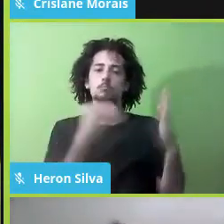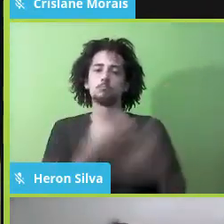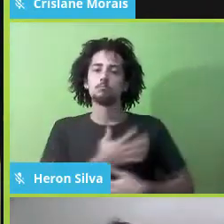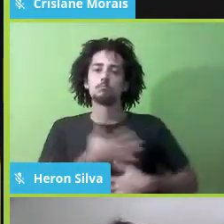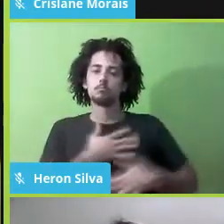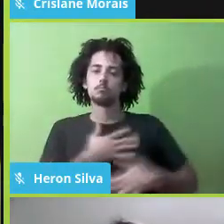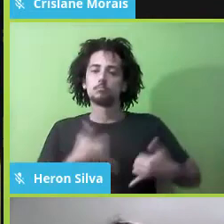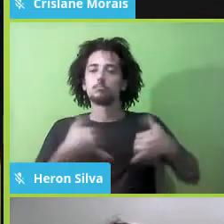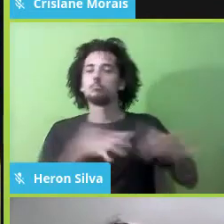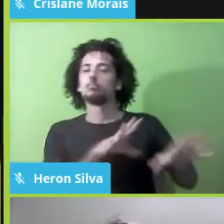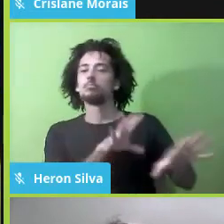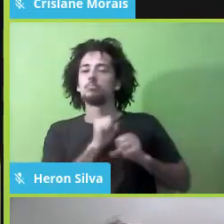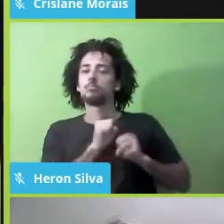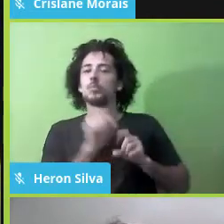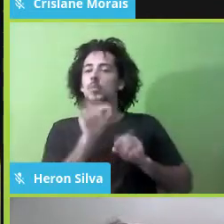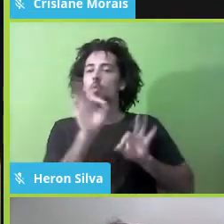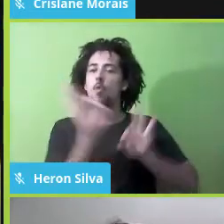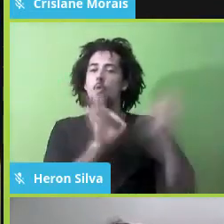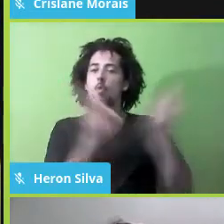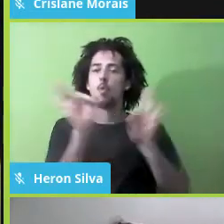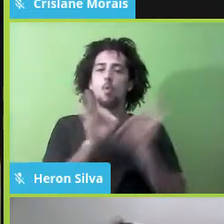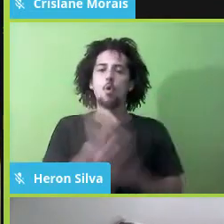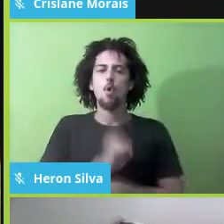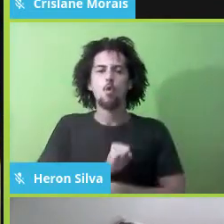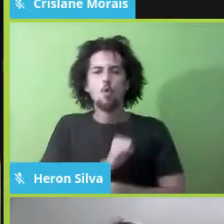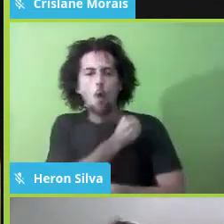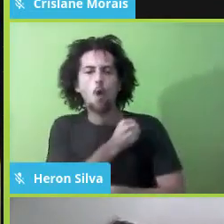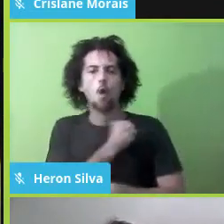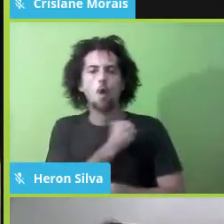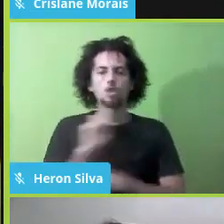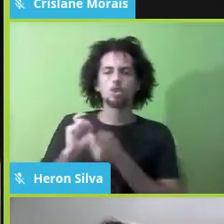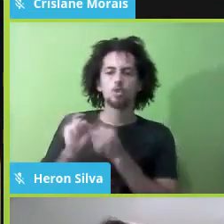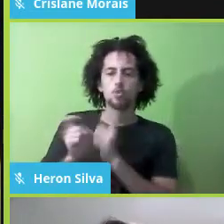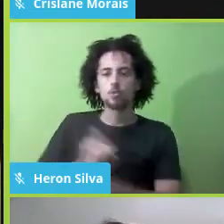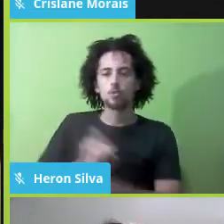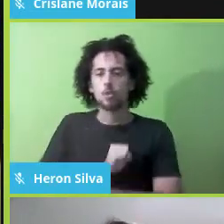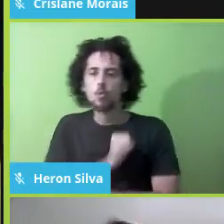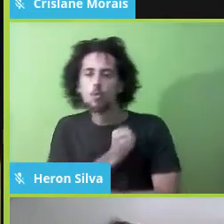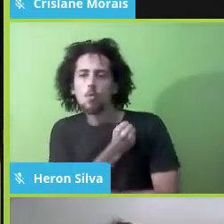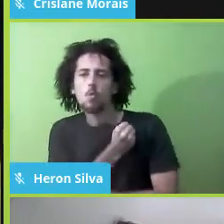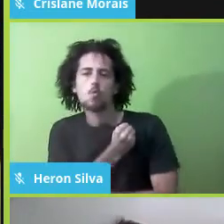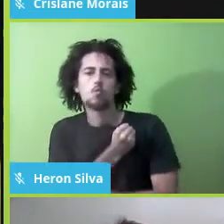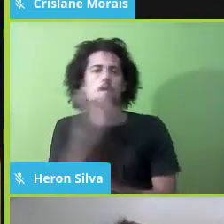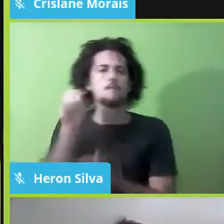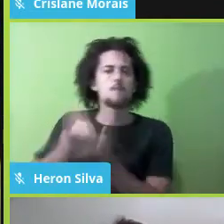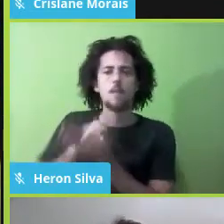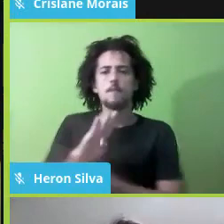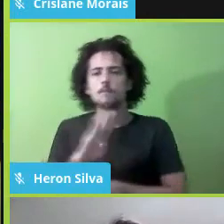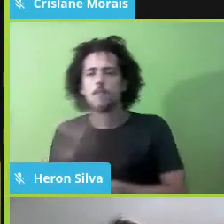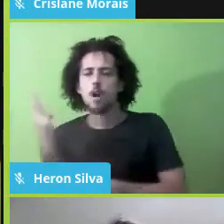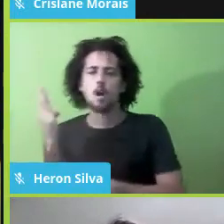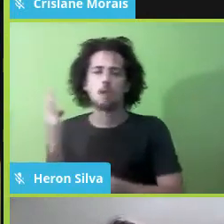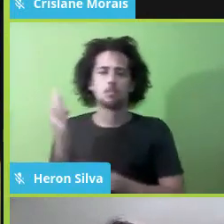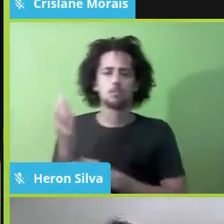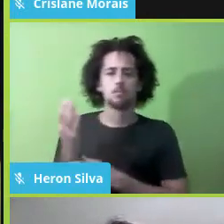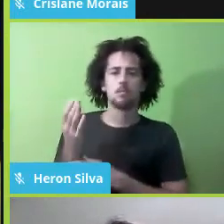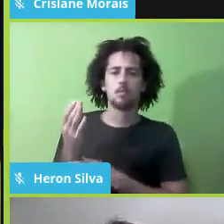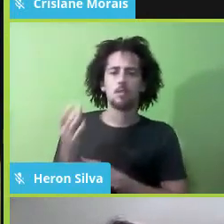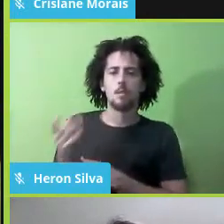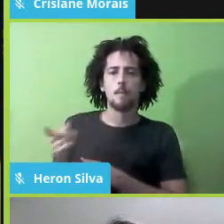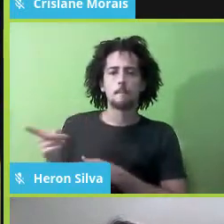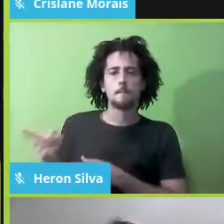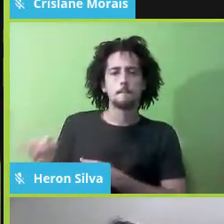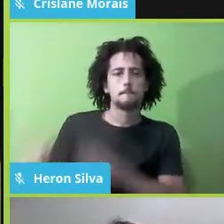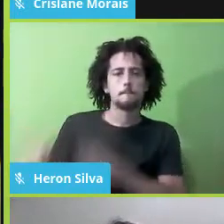regulativo da vida o ódio, o discurso do ódio, o discurso da falsidade, o discurso do armamento, né? Ela